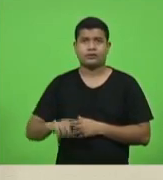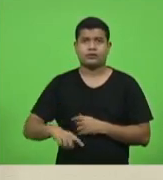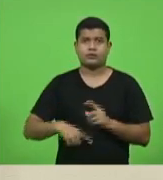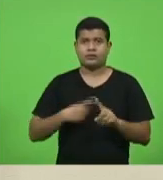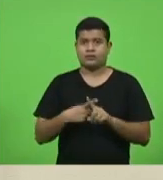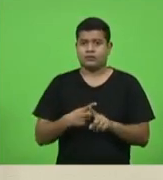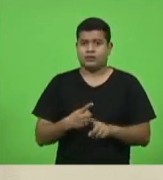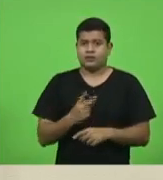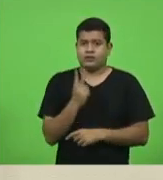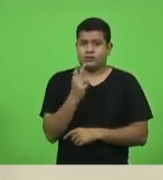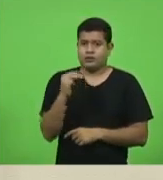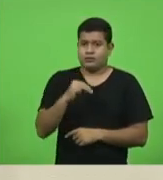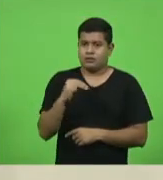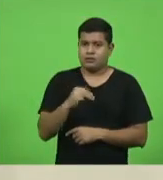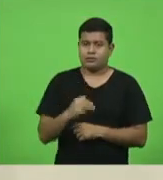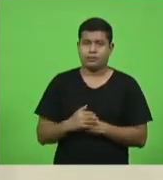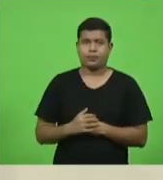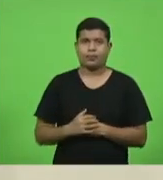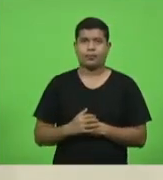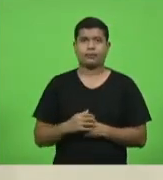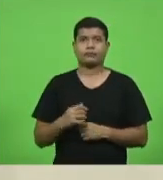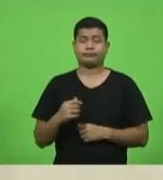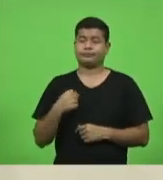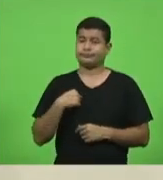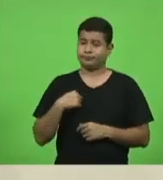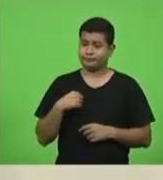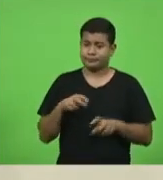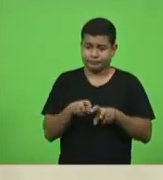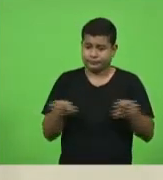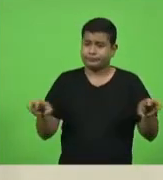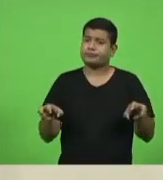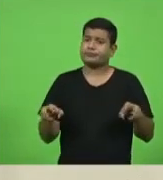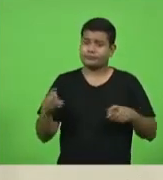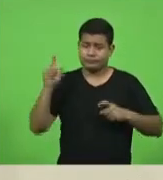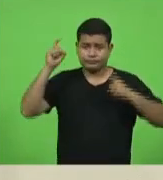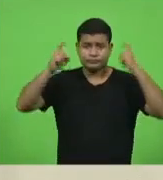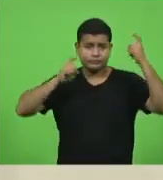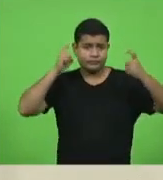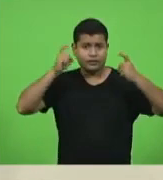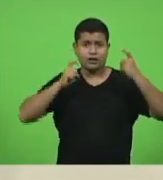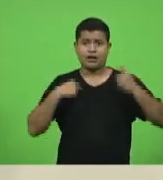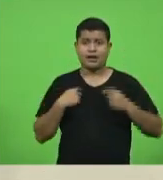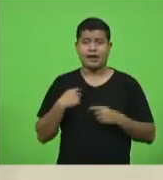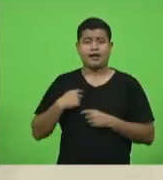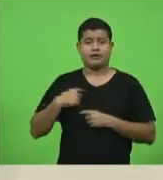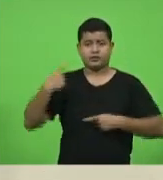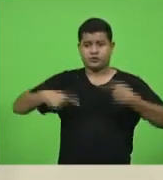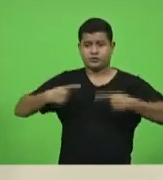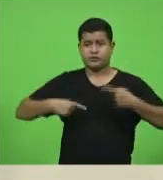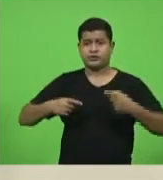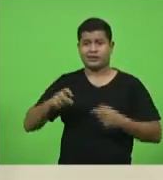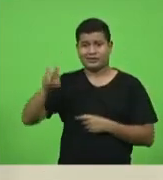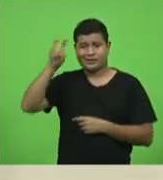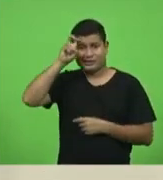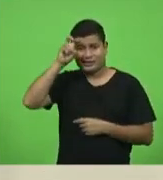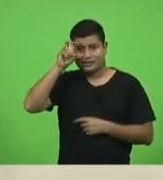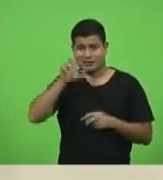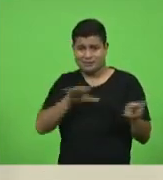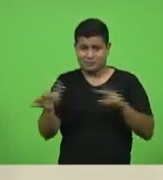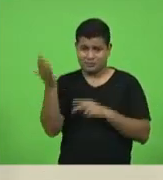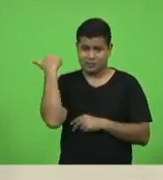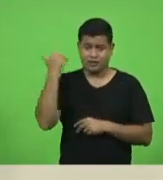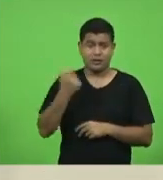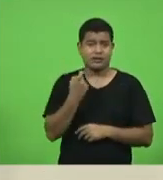deputado. Deputado Berlanda. A nossa bancada está muito preocupada. Nós discutimos isso na quinta, na sexta. Falei agora com o